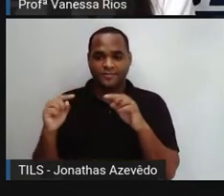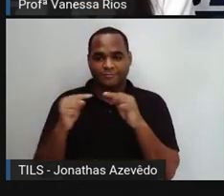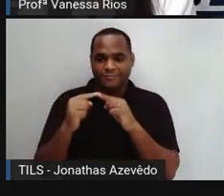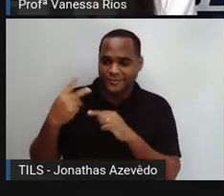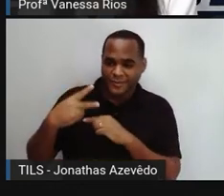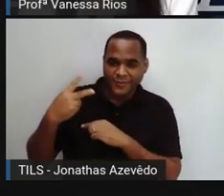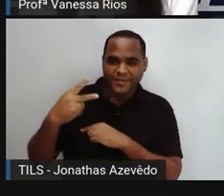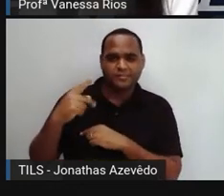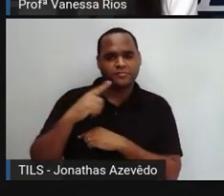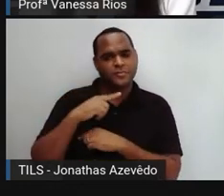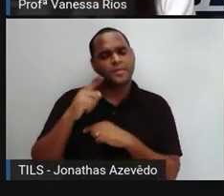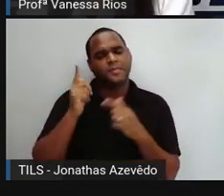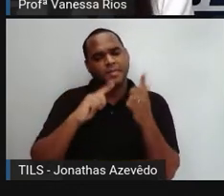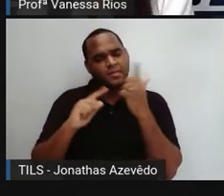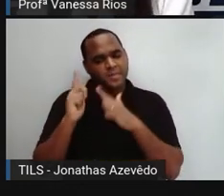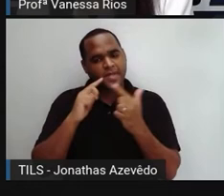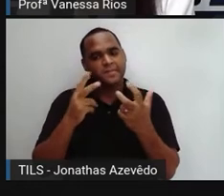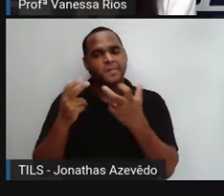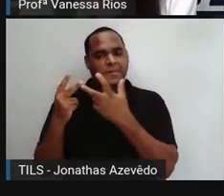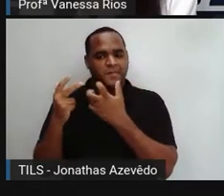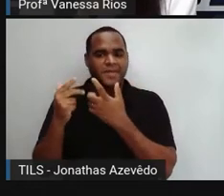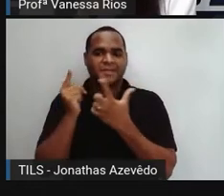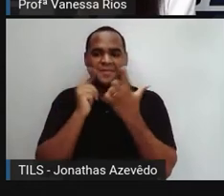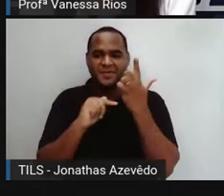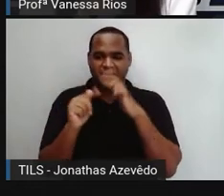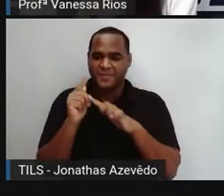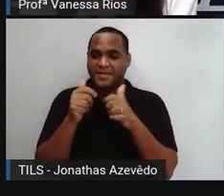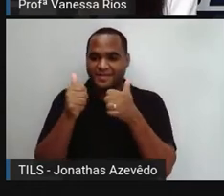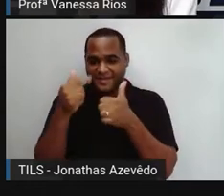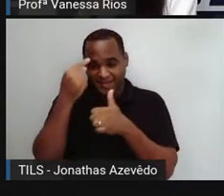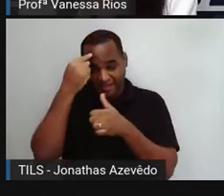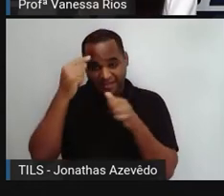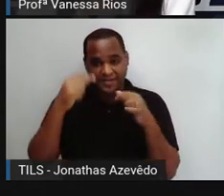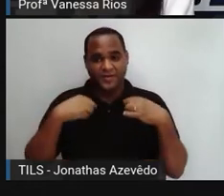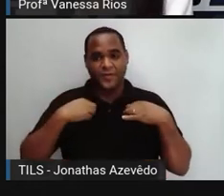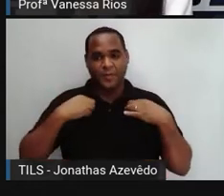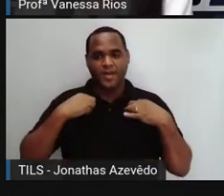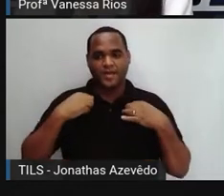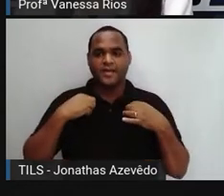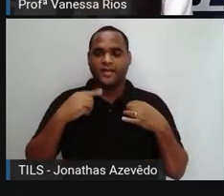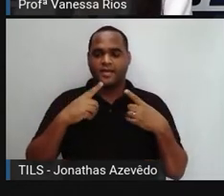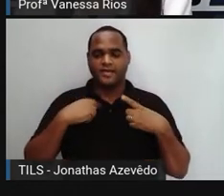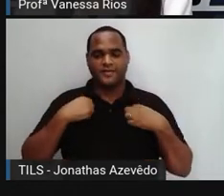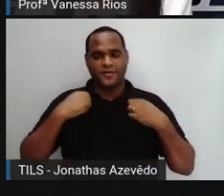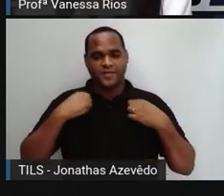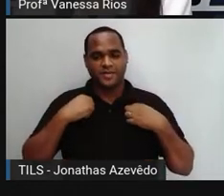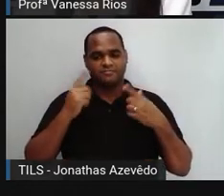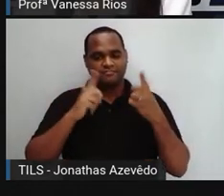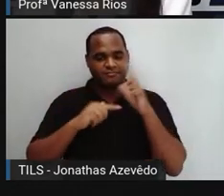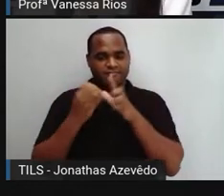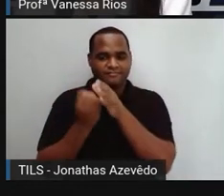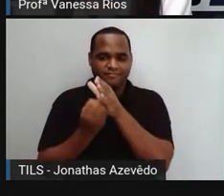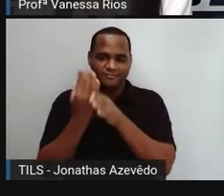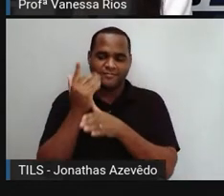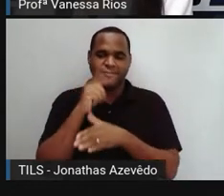fotografia. E a gente consegue perceber isso através das roupas que estão sendo vestidas aí por quem aparece.